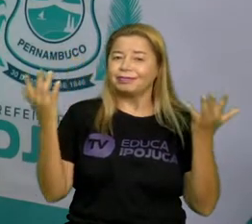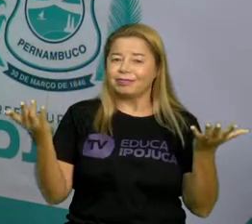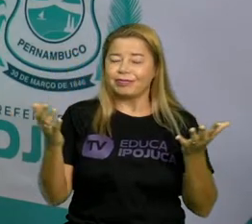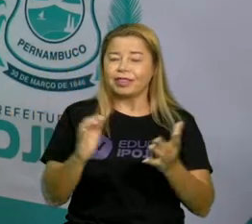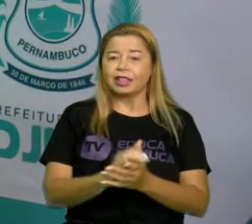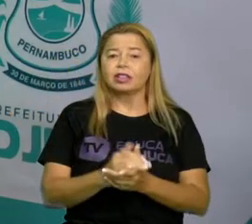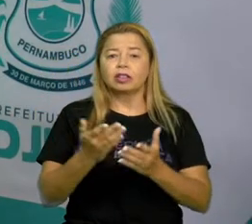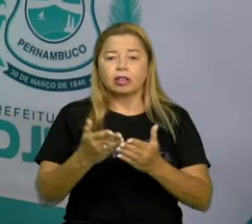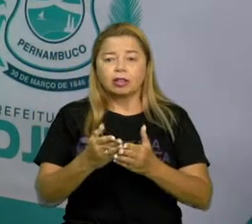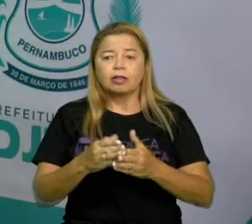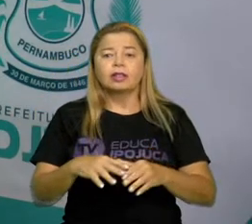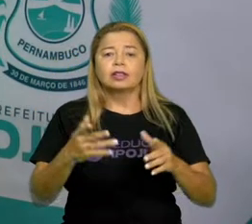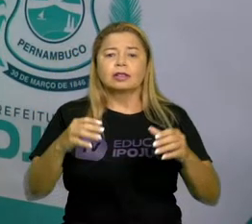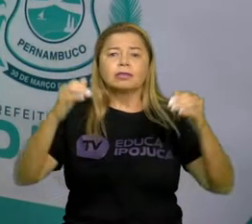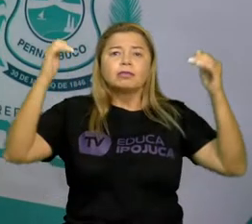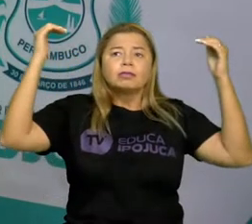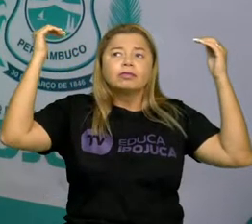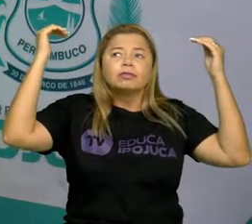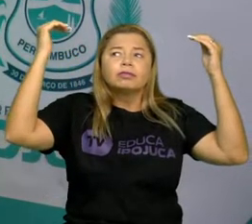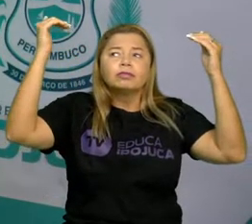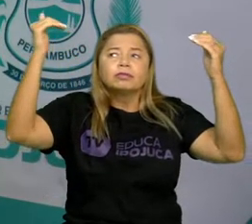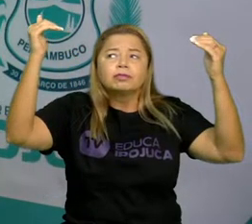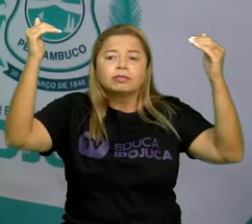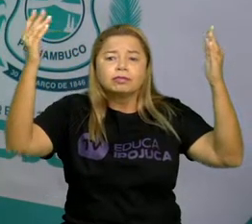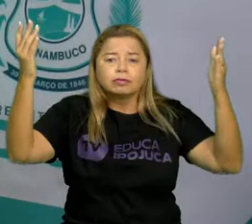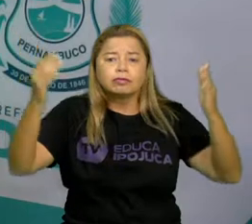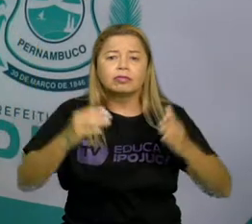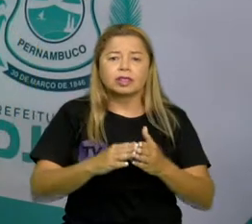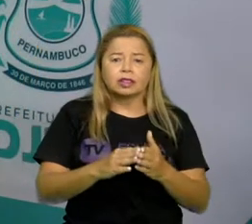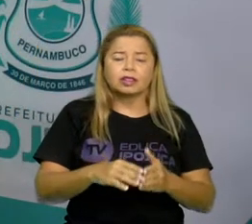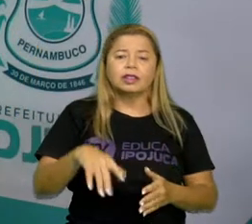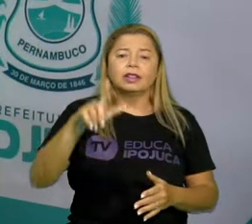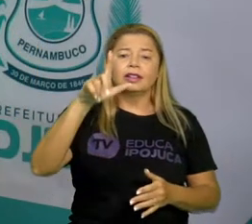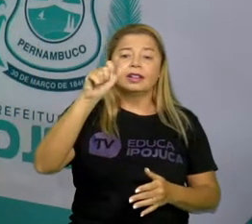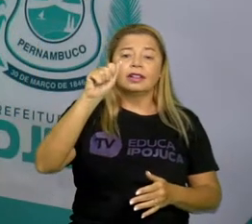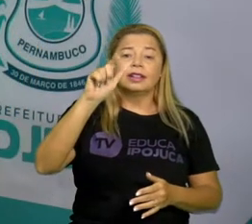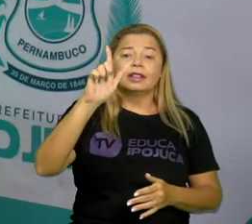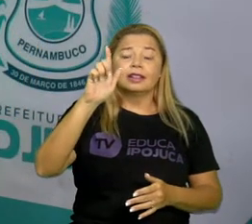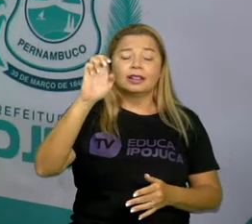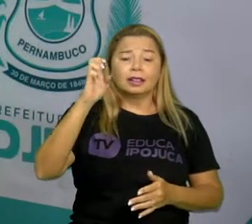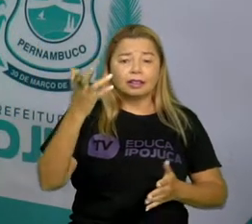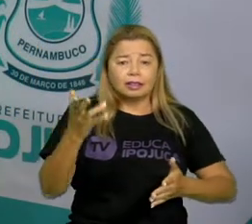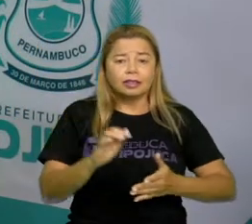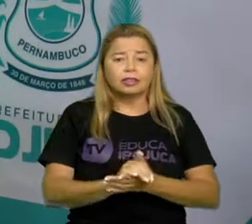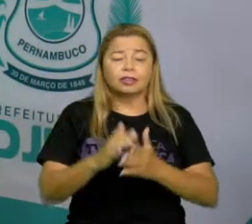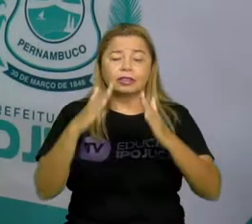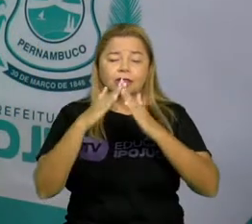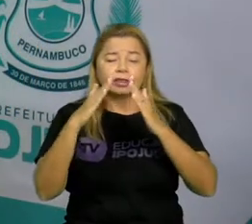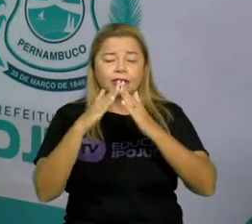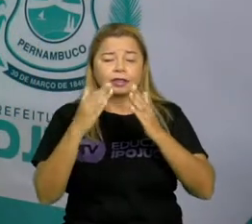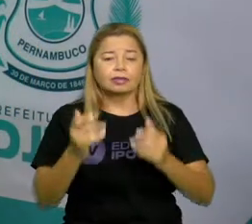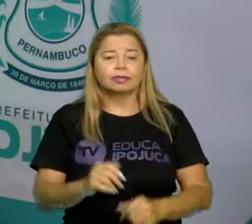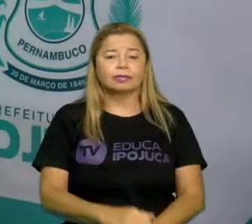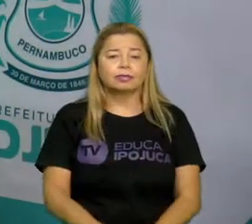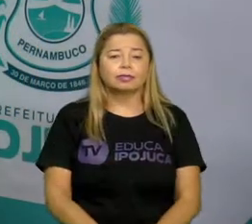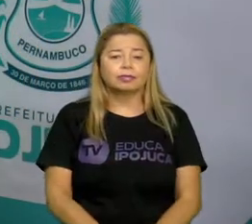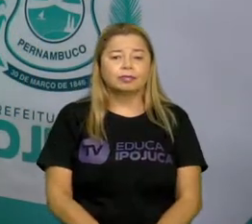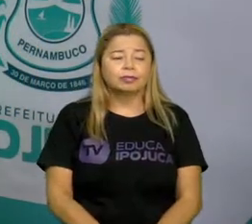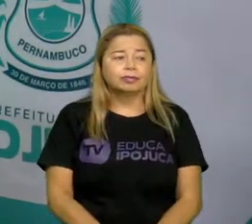Coloca-se telhas, coloca-se laje, não é isso? Na casa. Vamos lá!